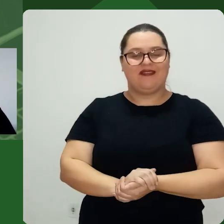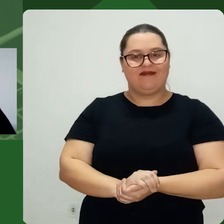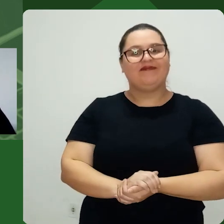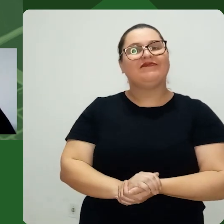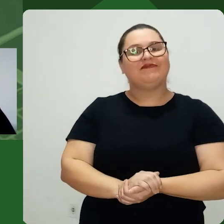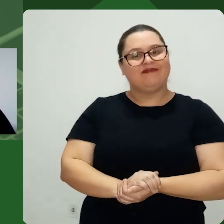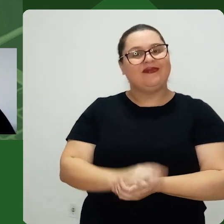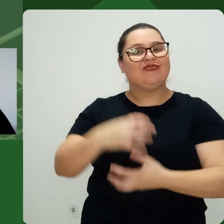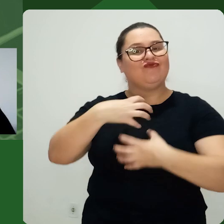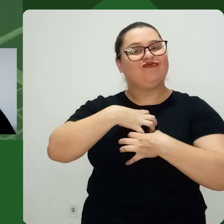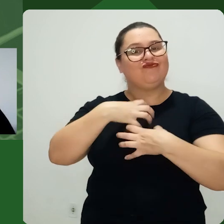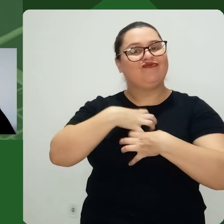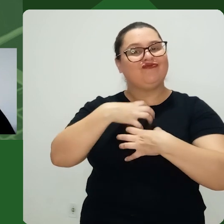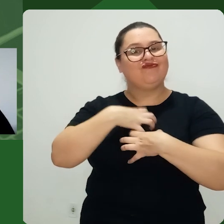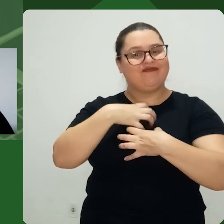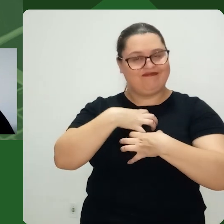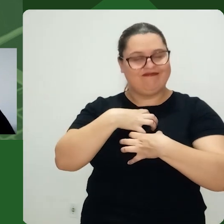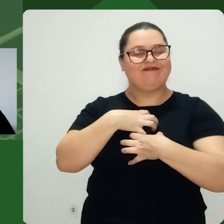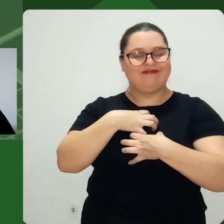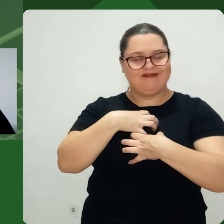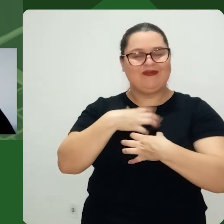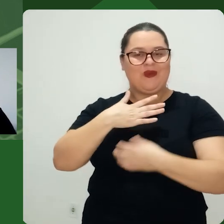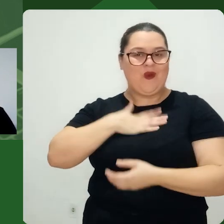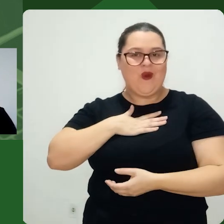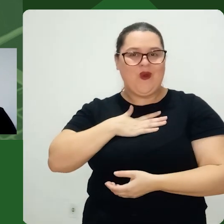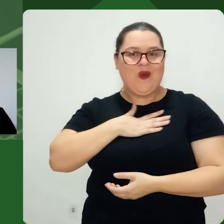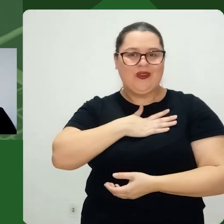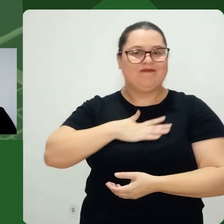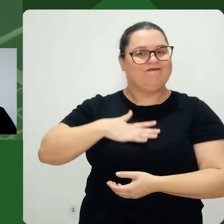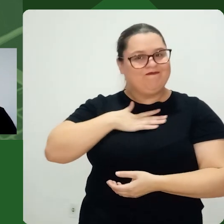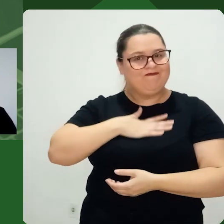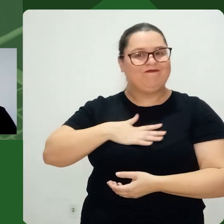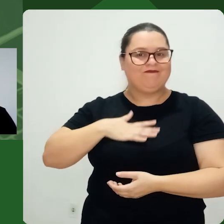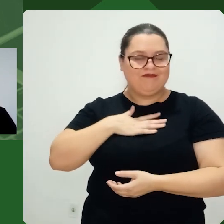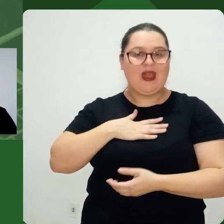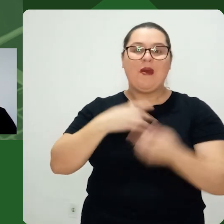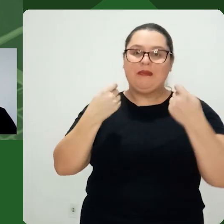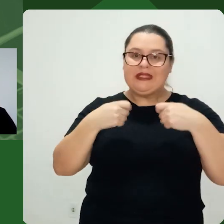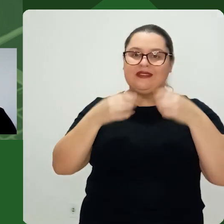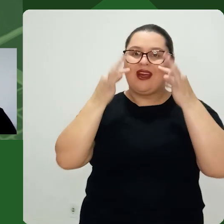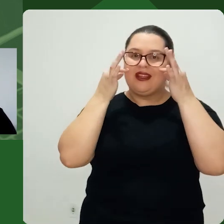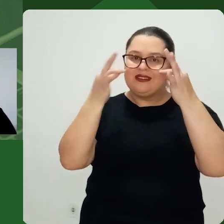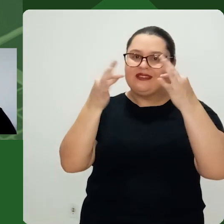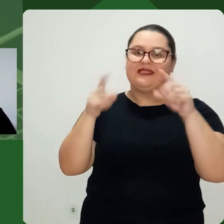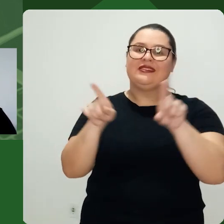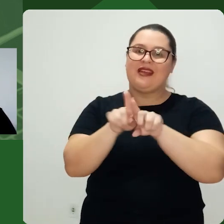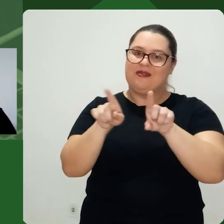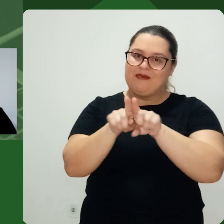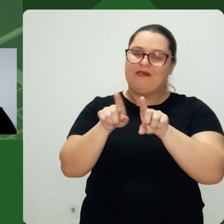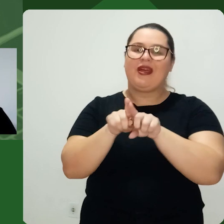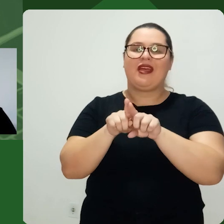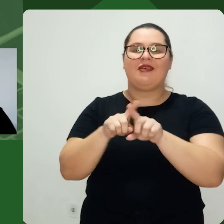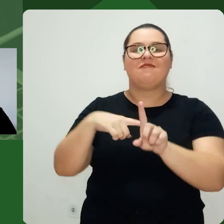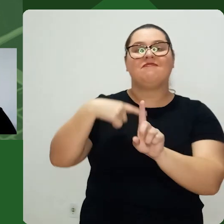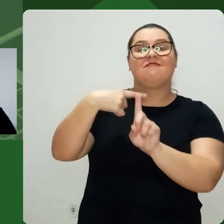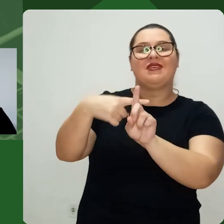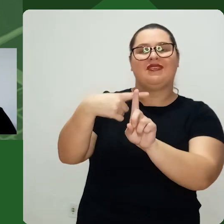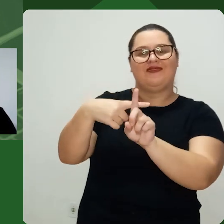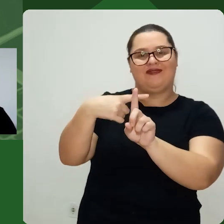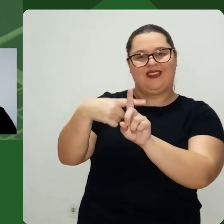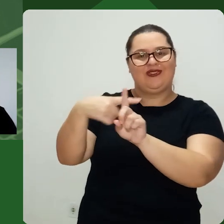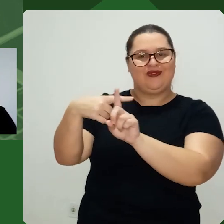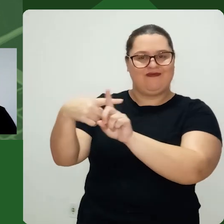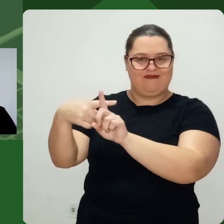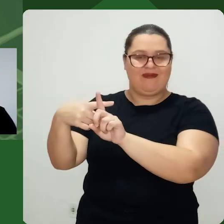Um cafezinho E isso vai estar saciando Então a questão do meu paladar Então a gente precisa Ficar atento A todos